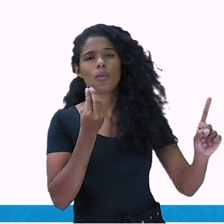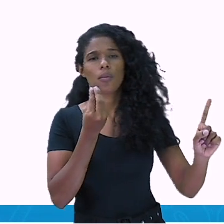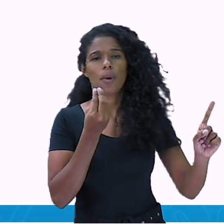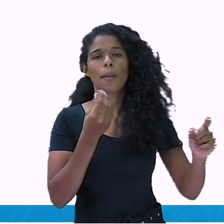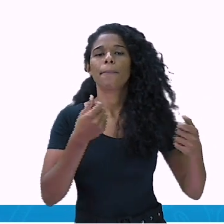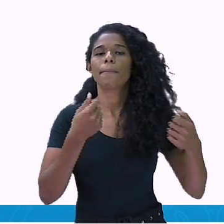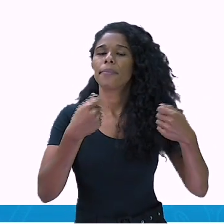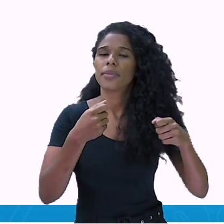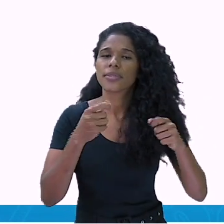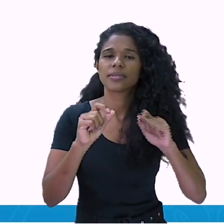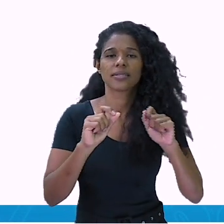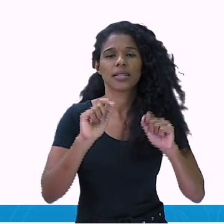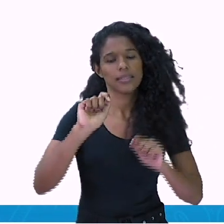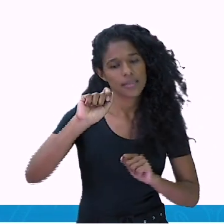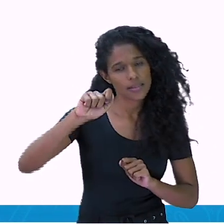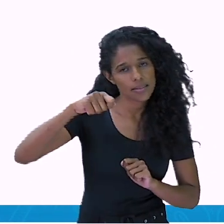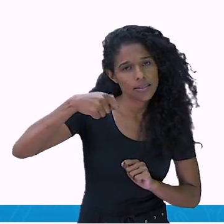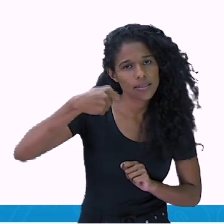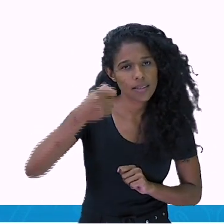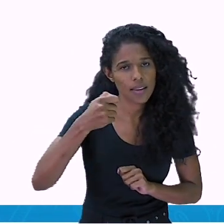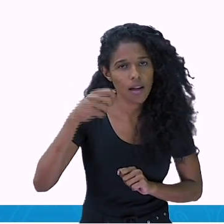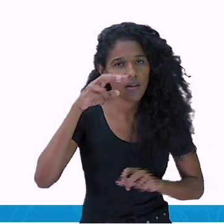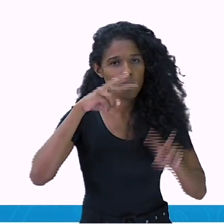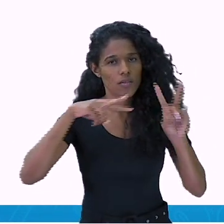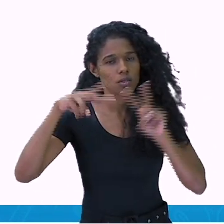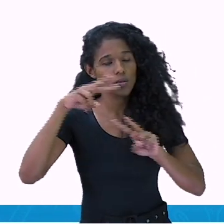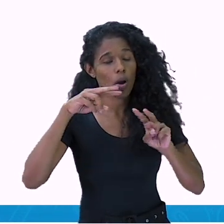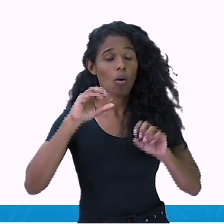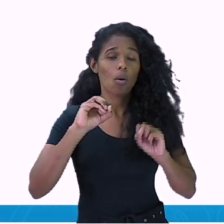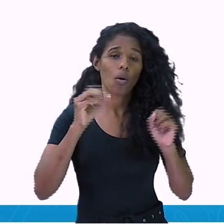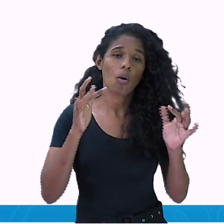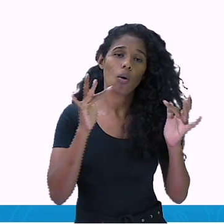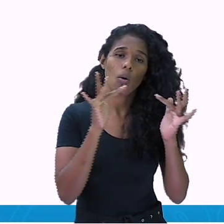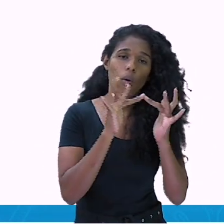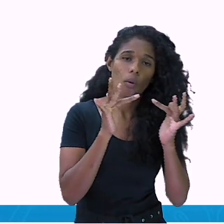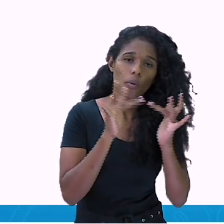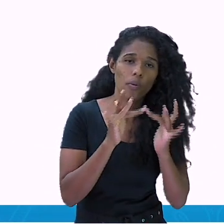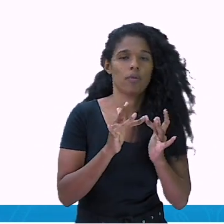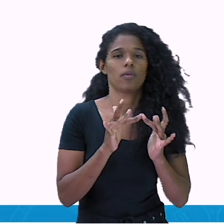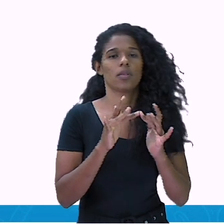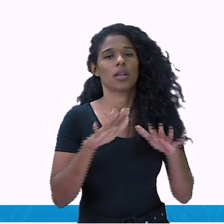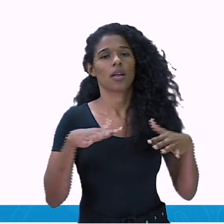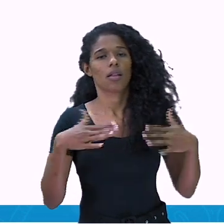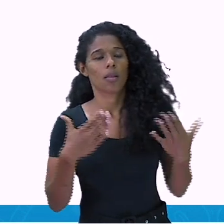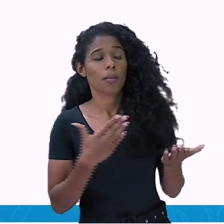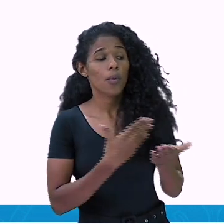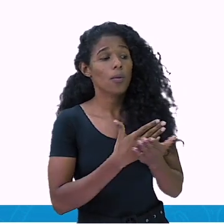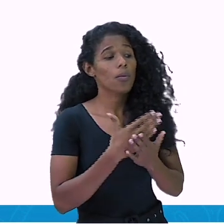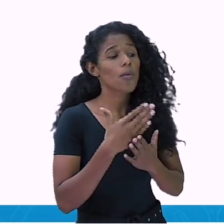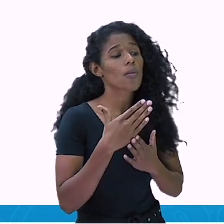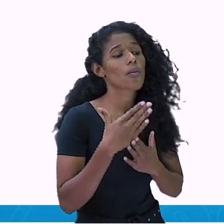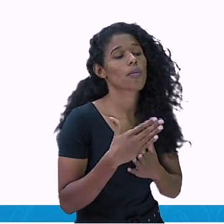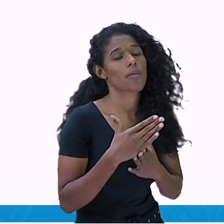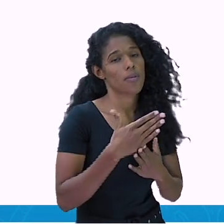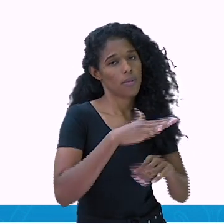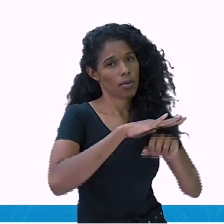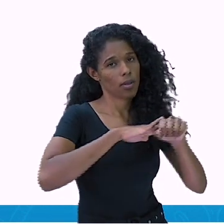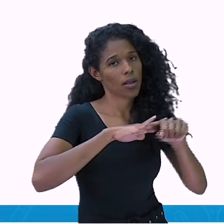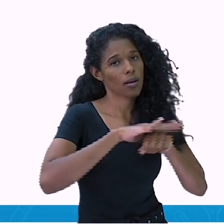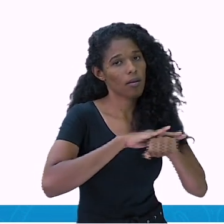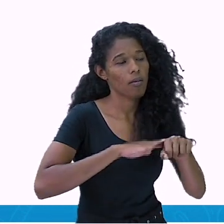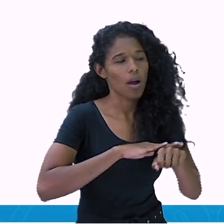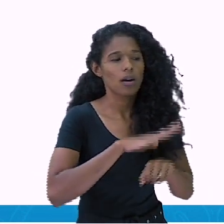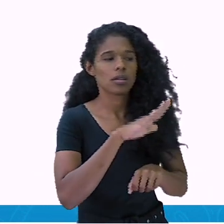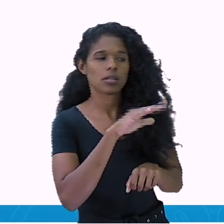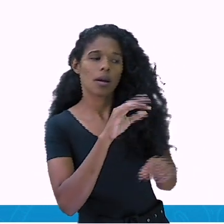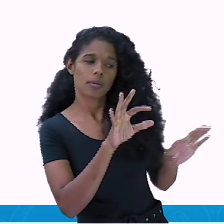visual ou tátil. Para iniciar uma conversa, uma interação e chamar a atenção da pessoa com deficiência